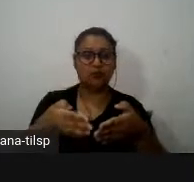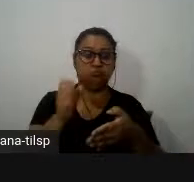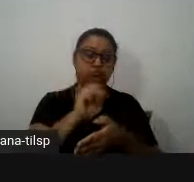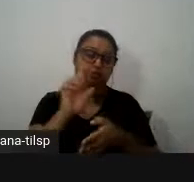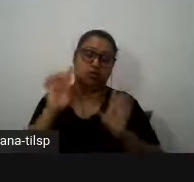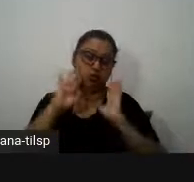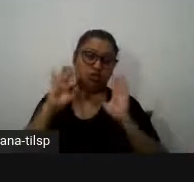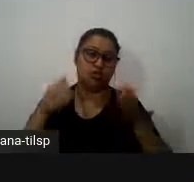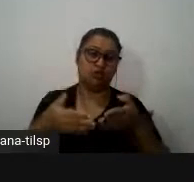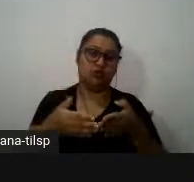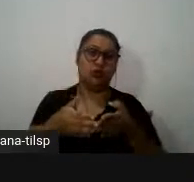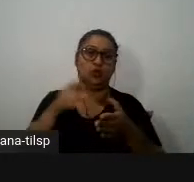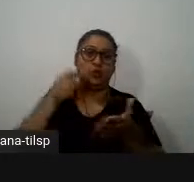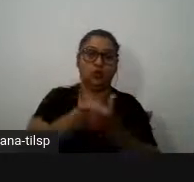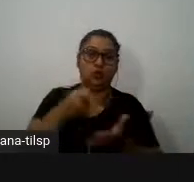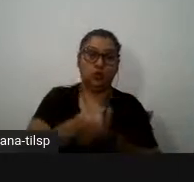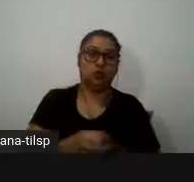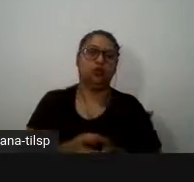concreta